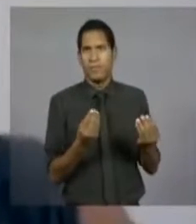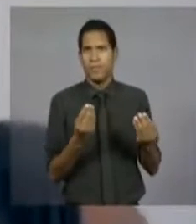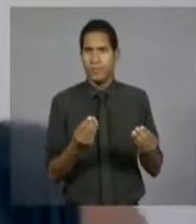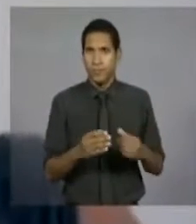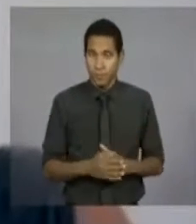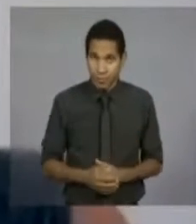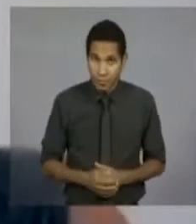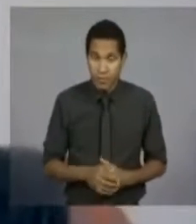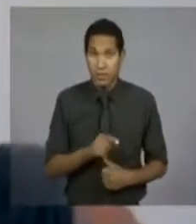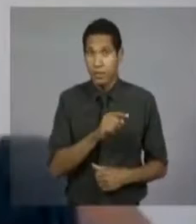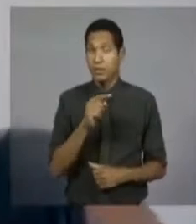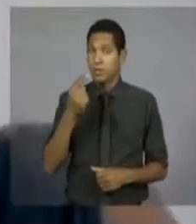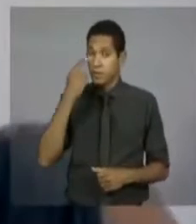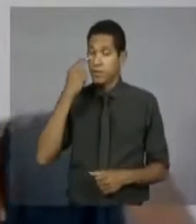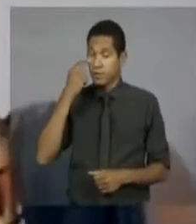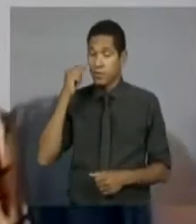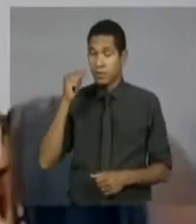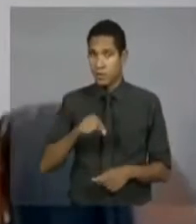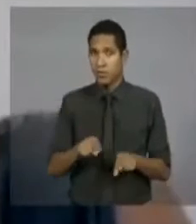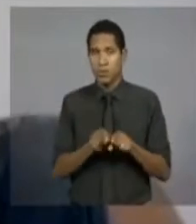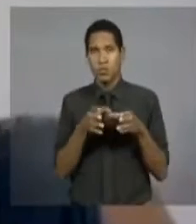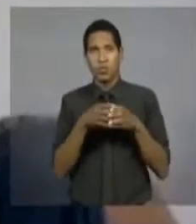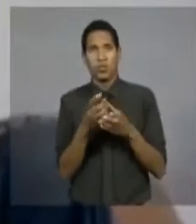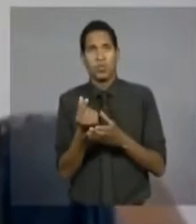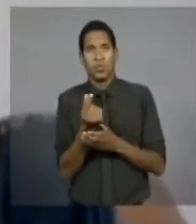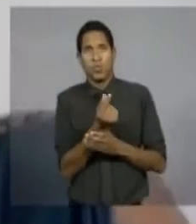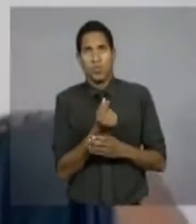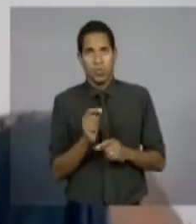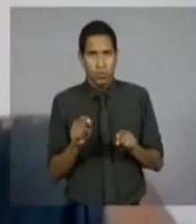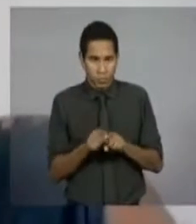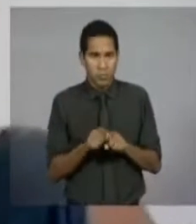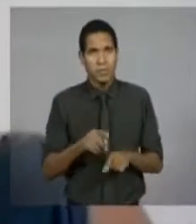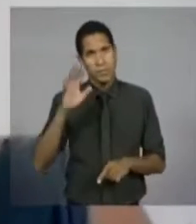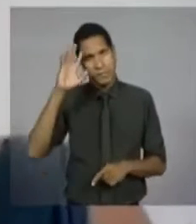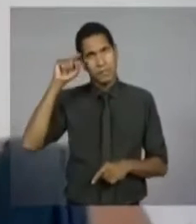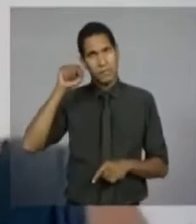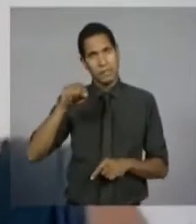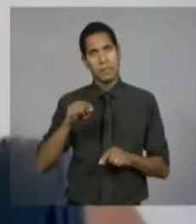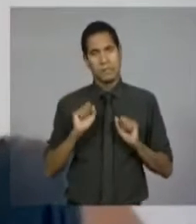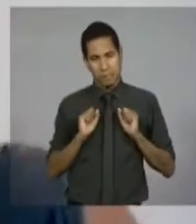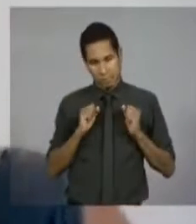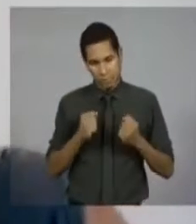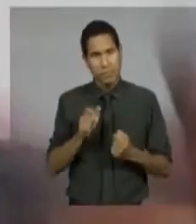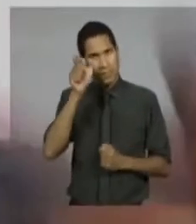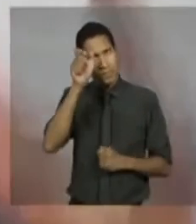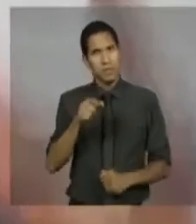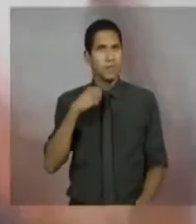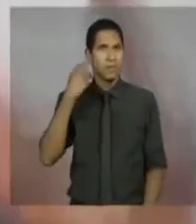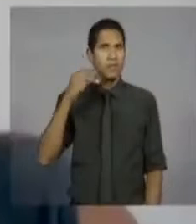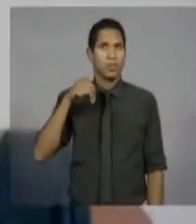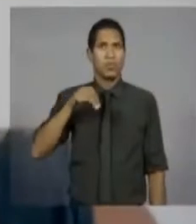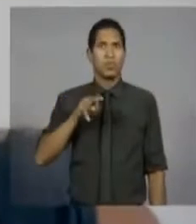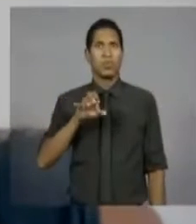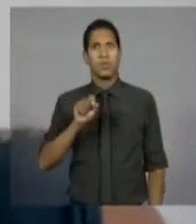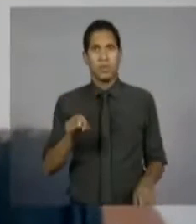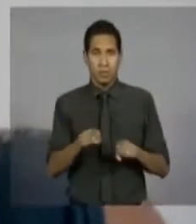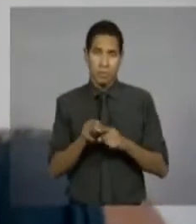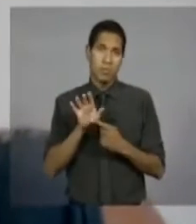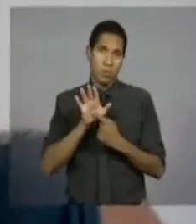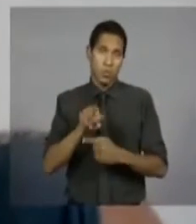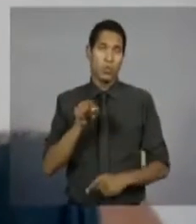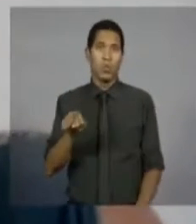tratamos disso na Comissão de Finanças com o decidido engajamento do vereador Ricardo Nunes, contestando